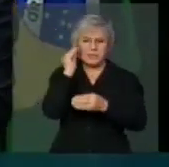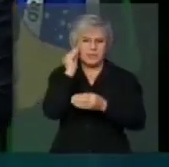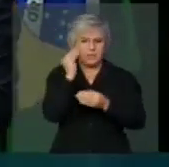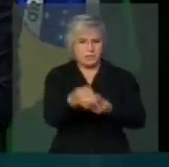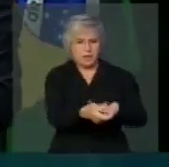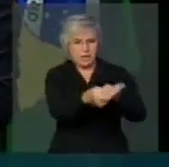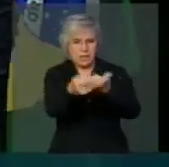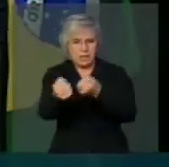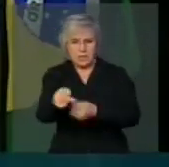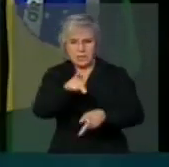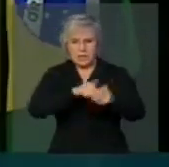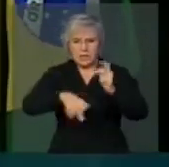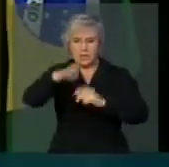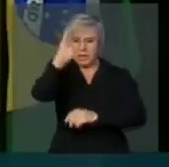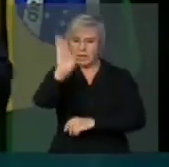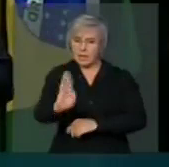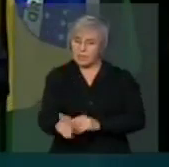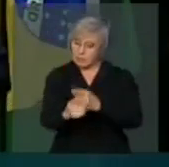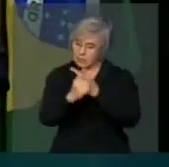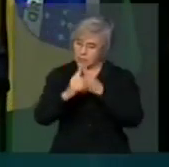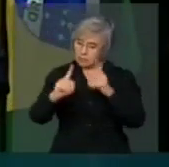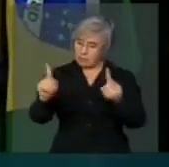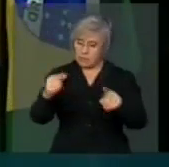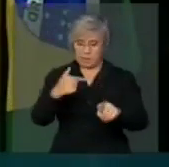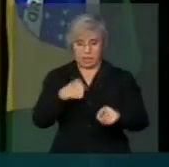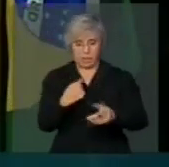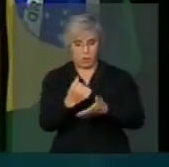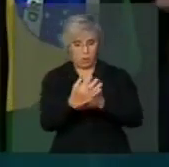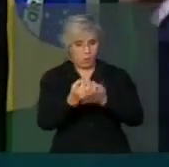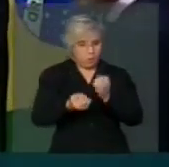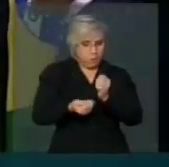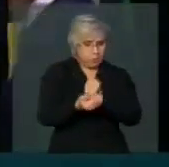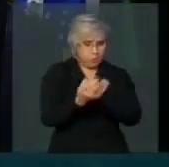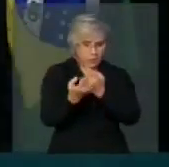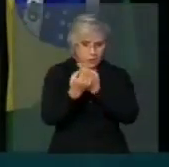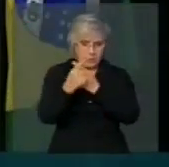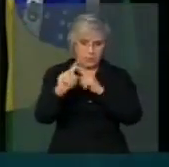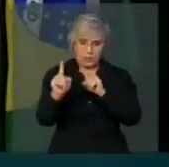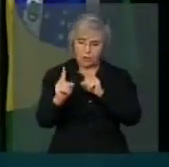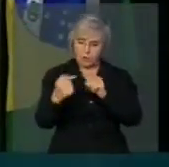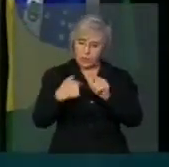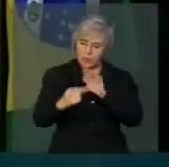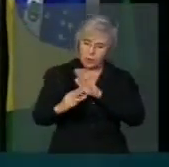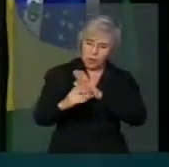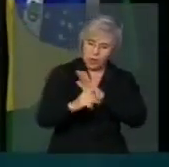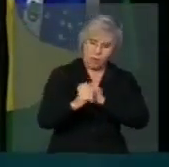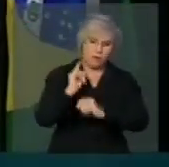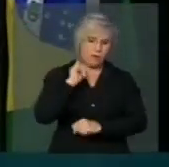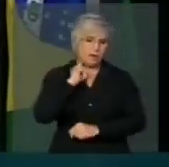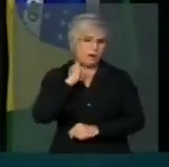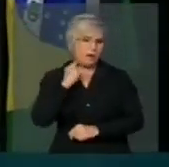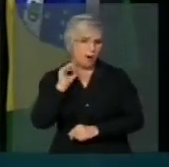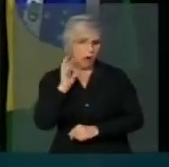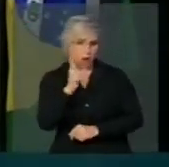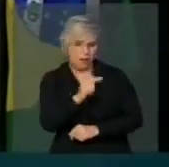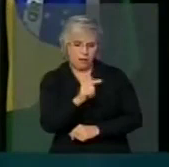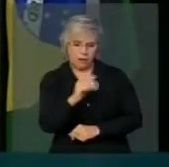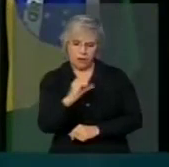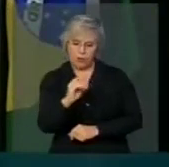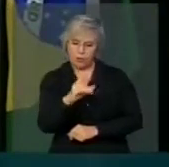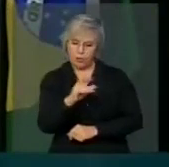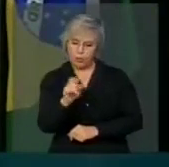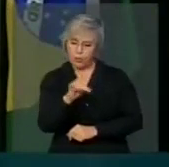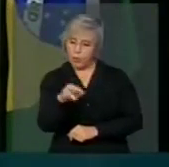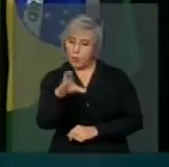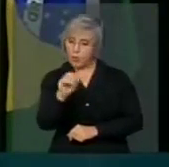brasileiro. Eu não sou corrupto. Eu não sou corrupto e nunca na minha vida